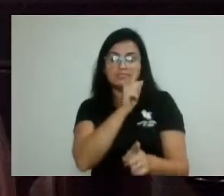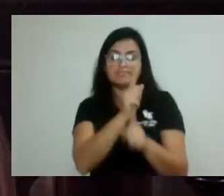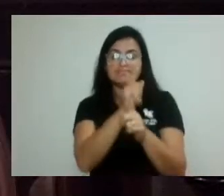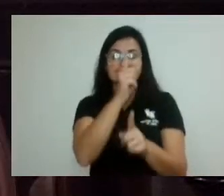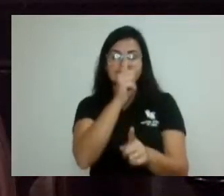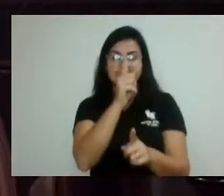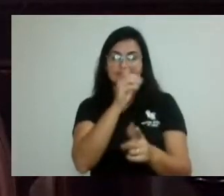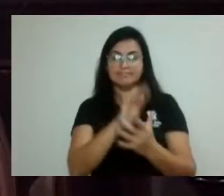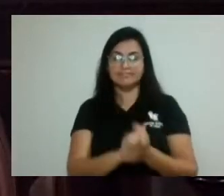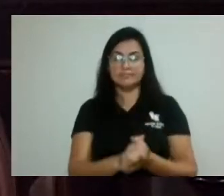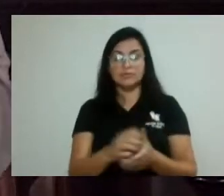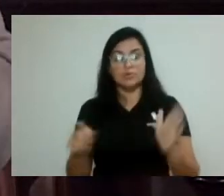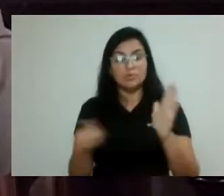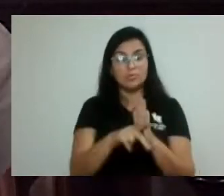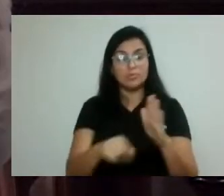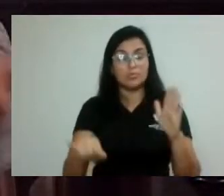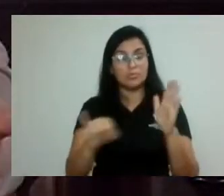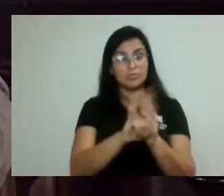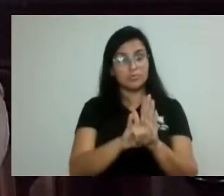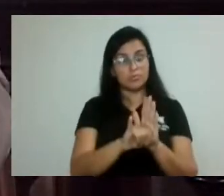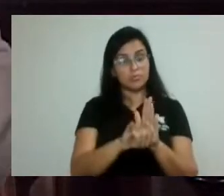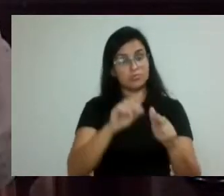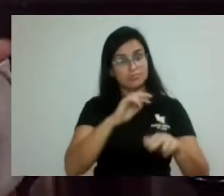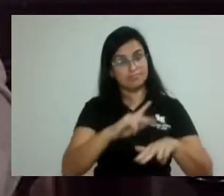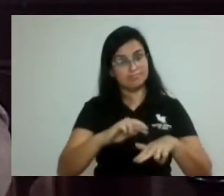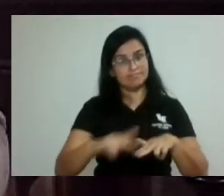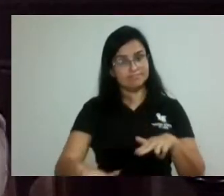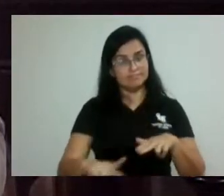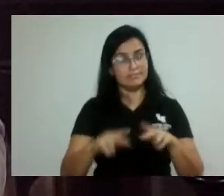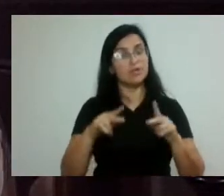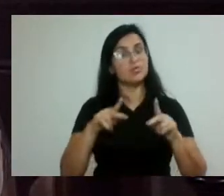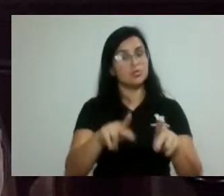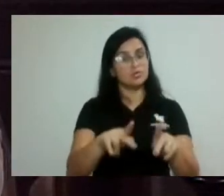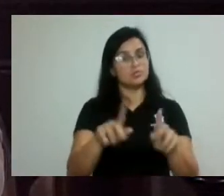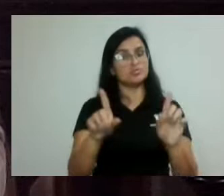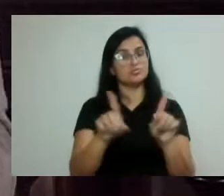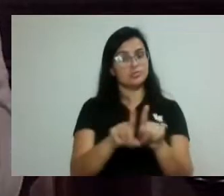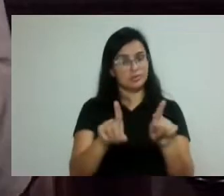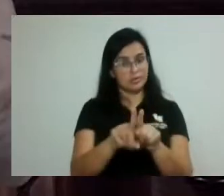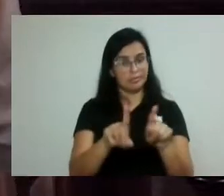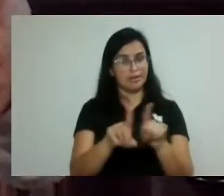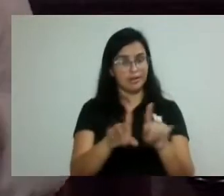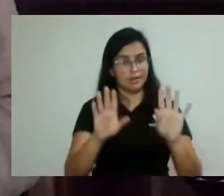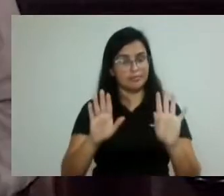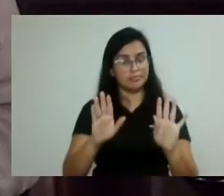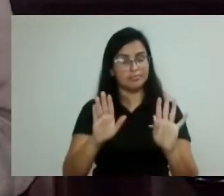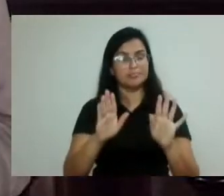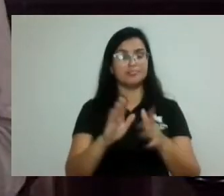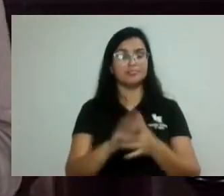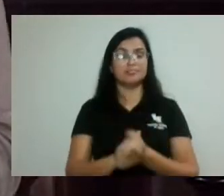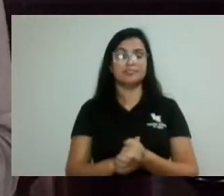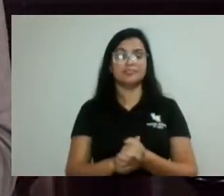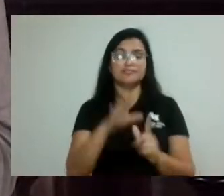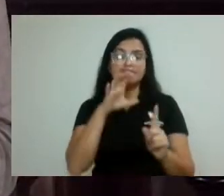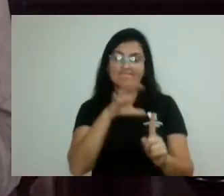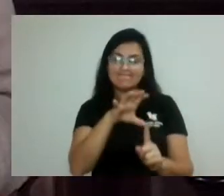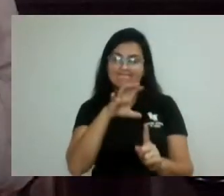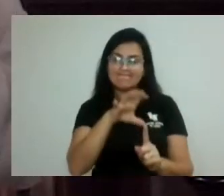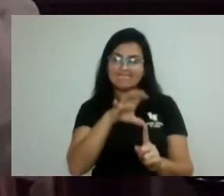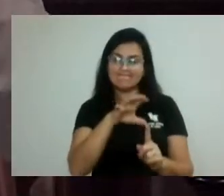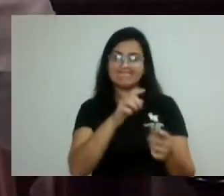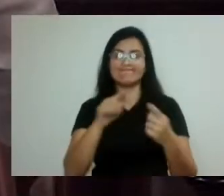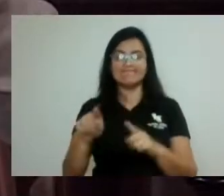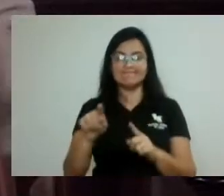identidade de gênero, e continua também atingindo os setores da linguagem popular,